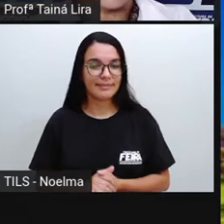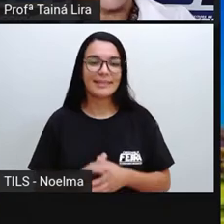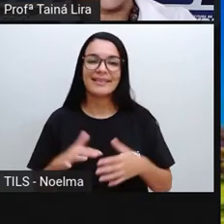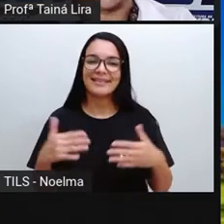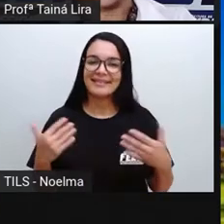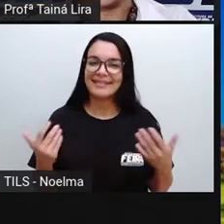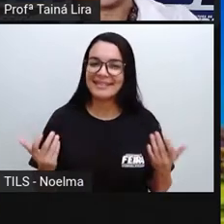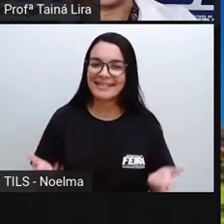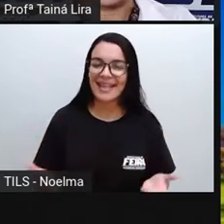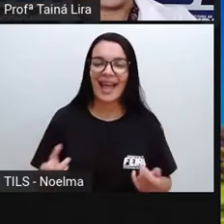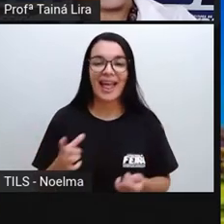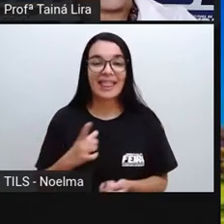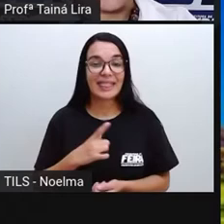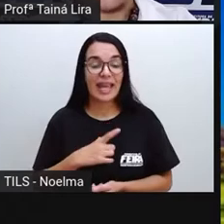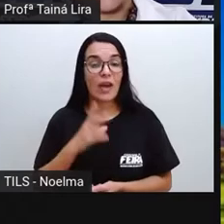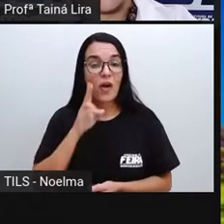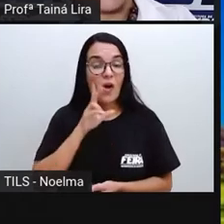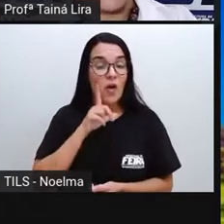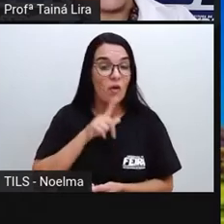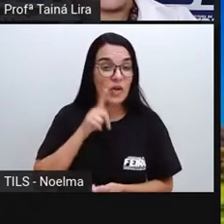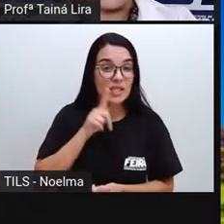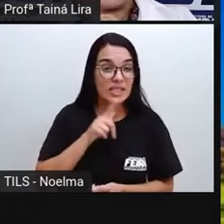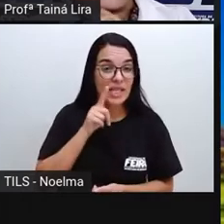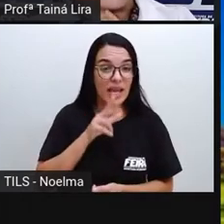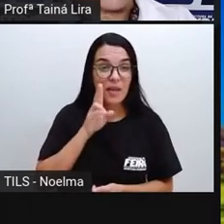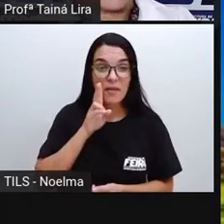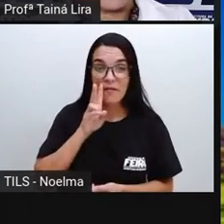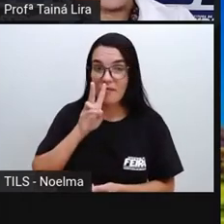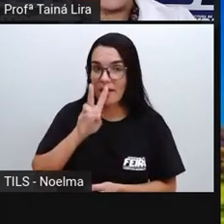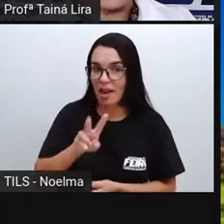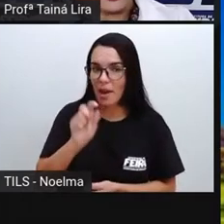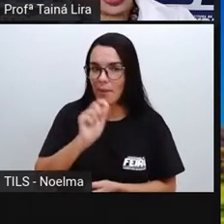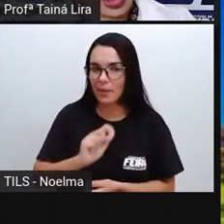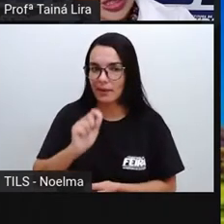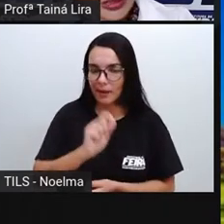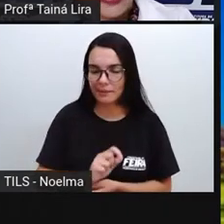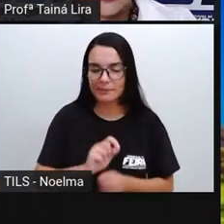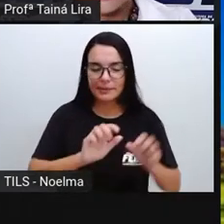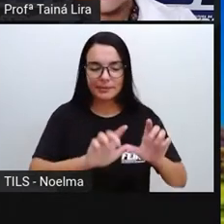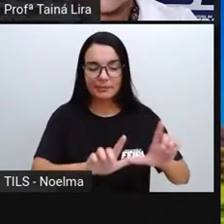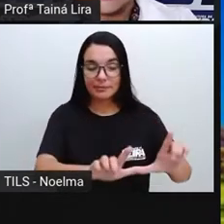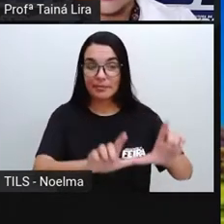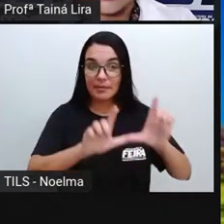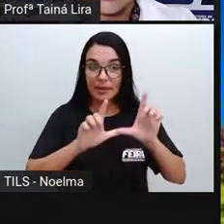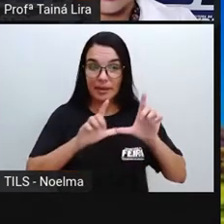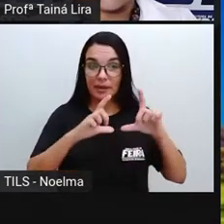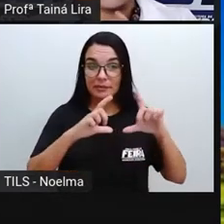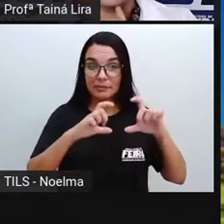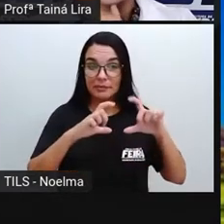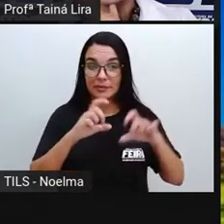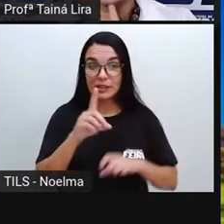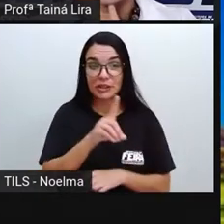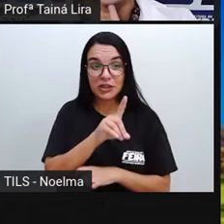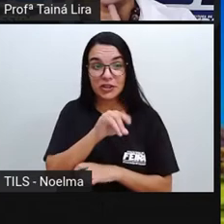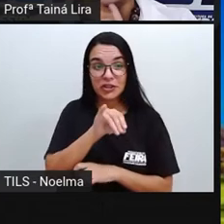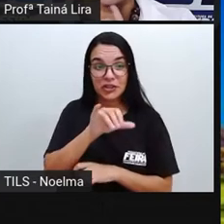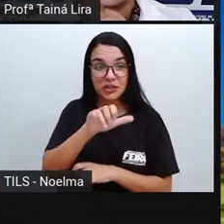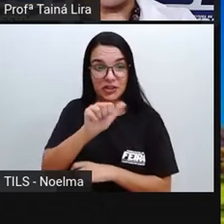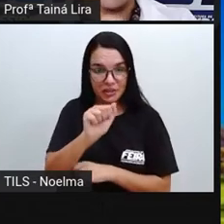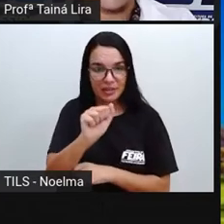Então, a gente consegue observar aí, né? Que na paisagem do dia, a gente